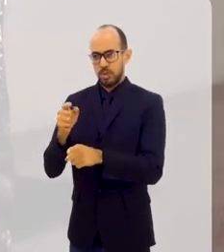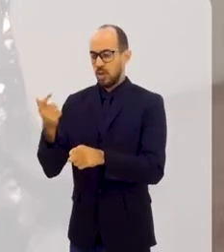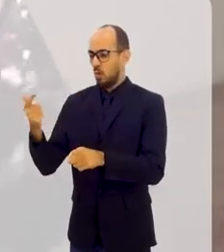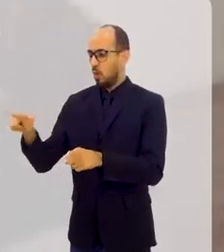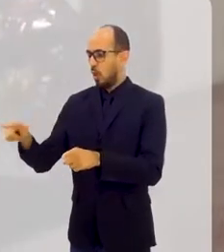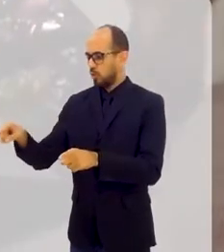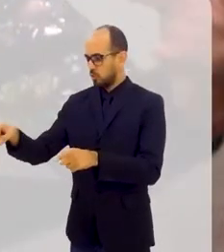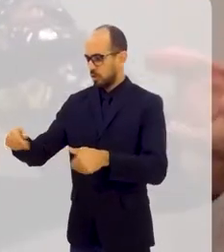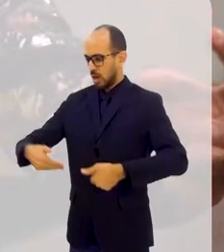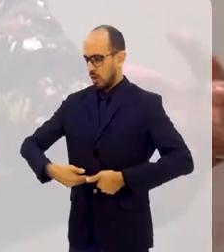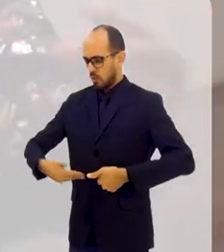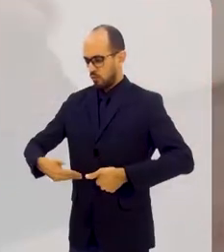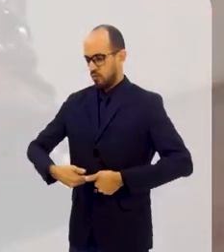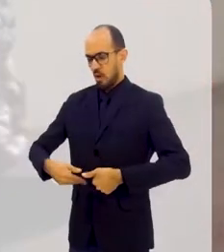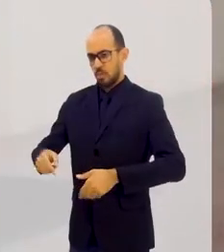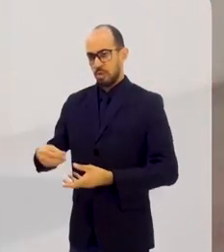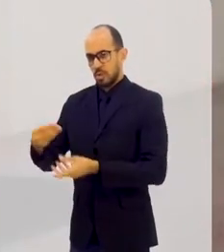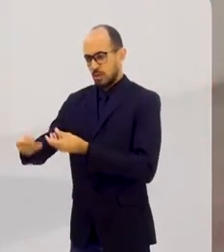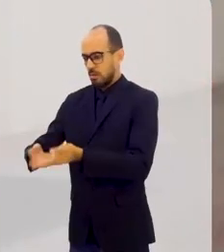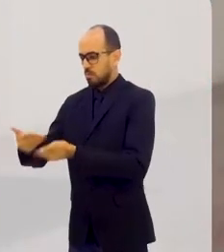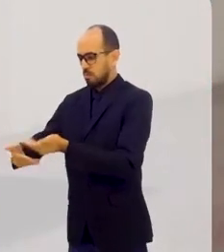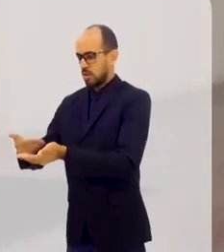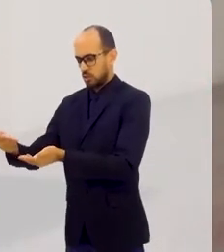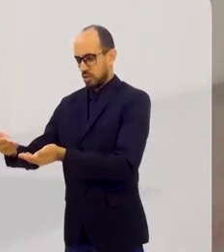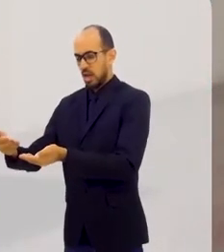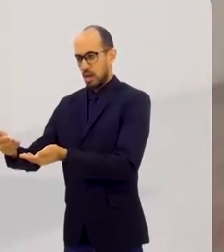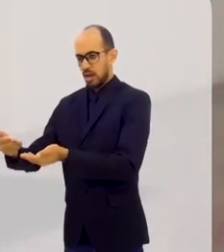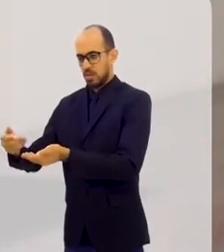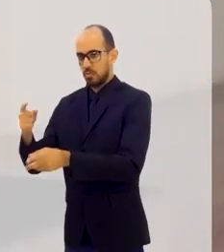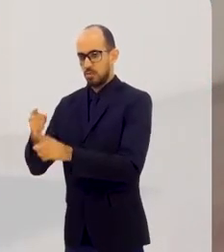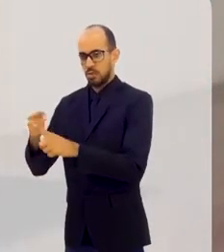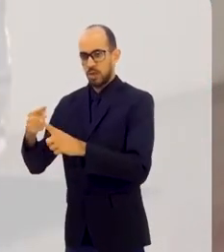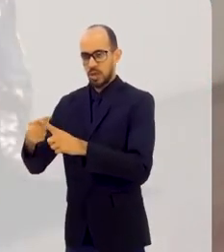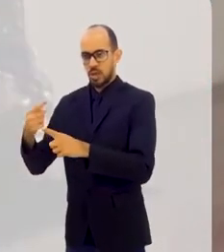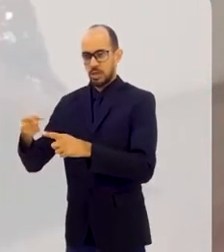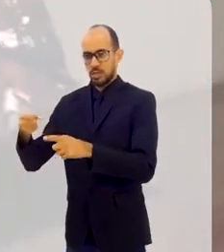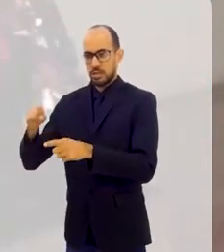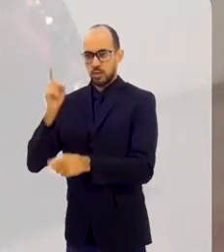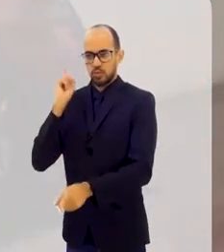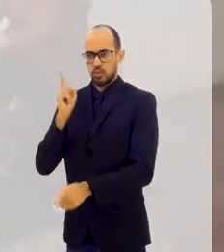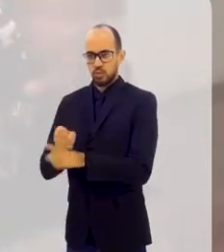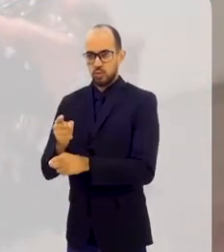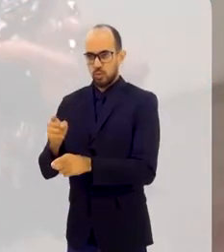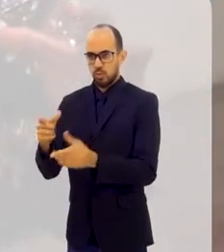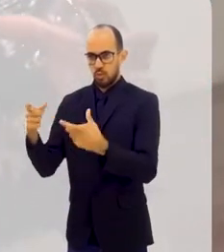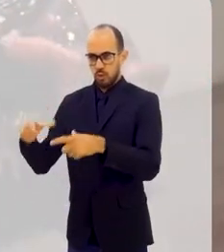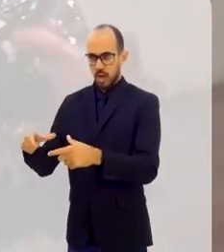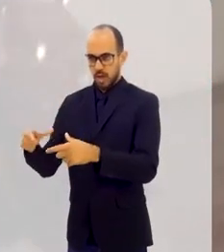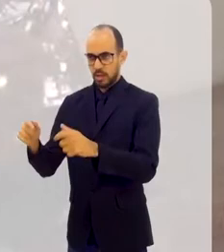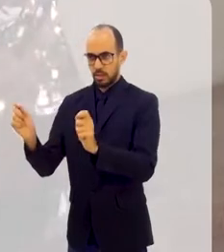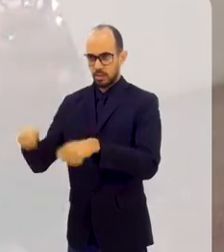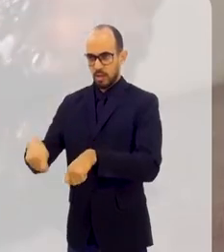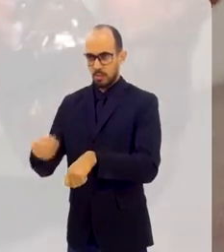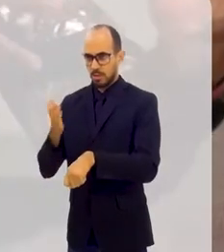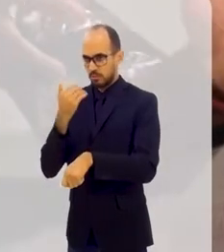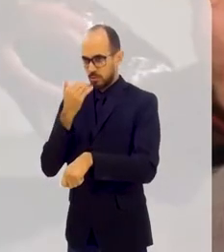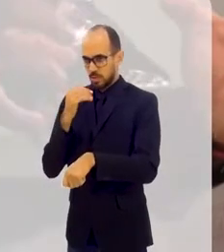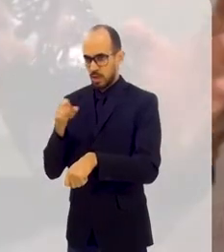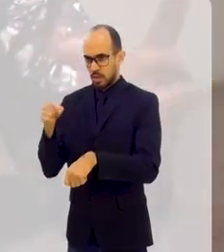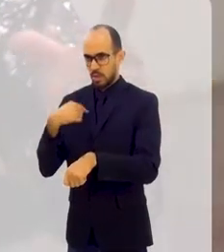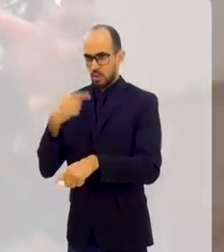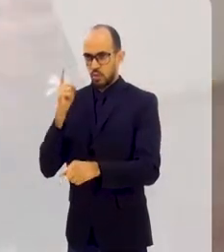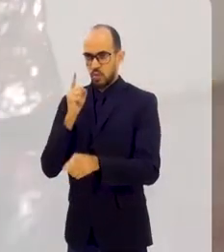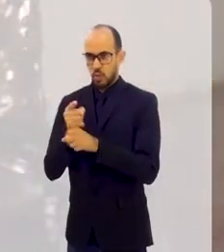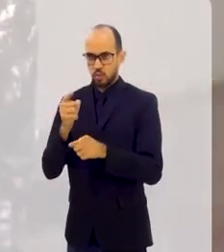o pão e chama outro mendigo para poder comer. Sim. Porque se eu descubro um lugar que eu posso me alimentar, eu